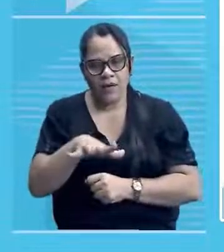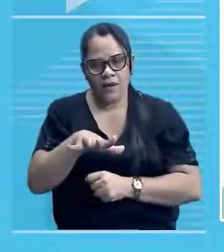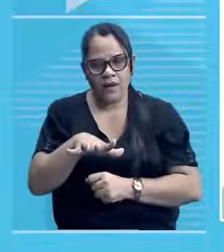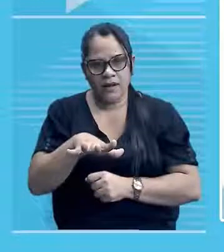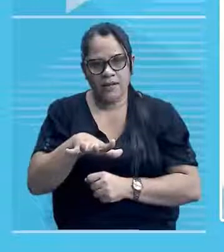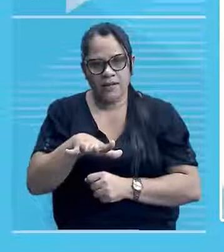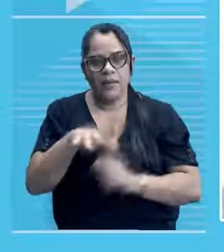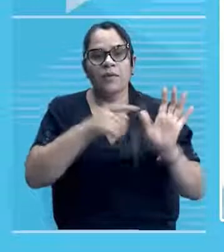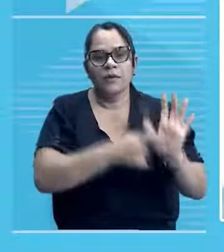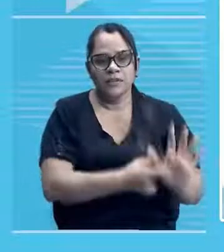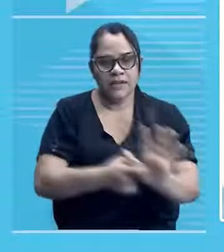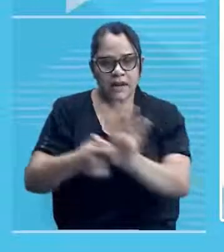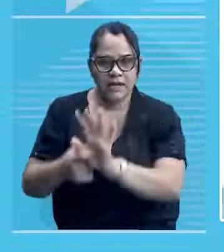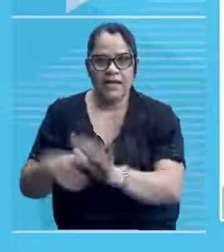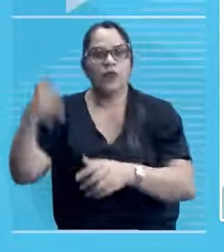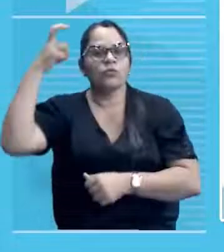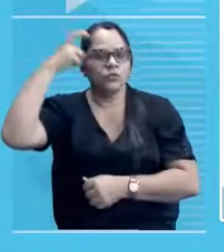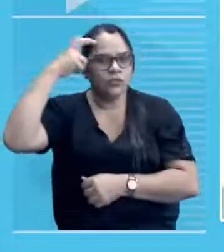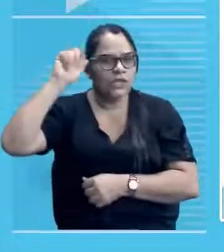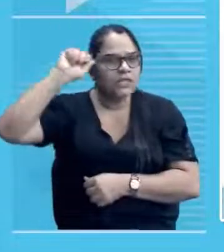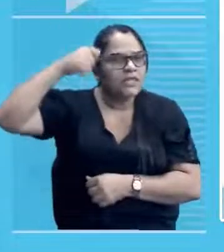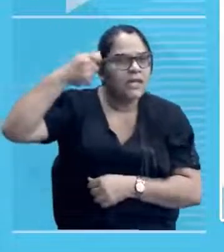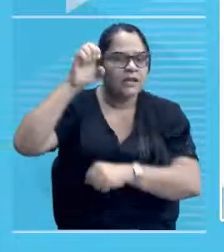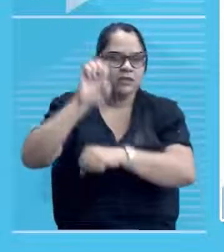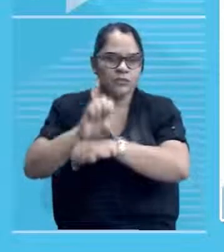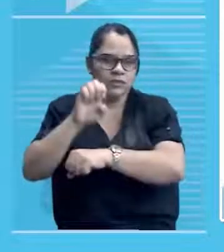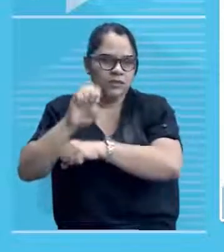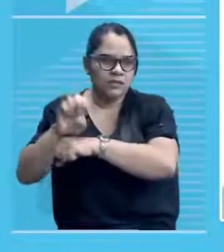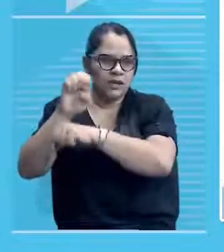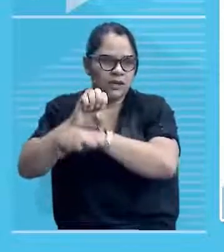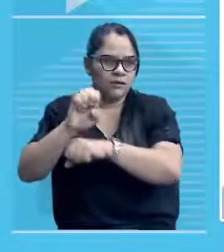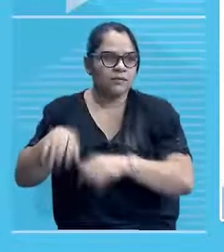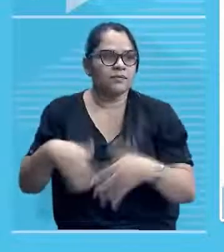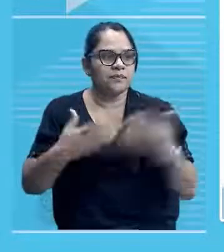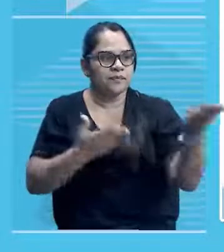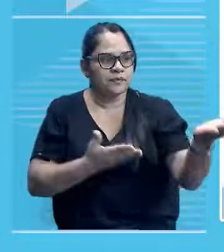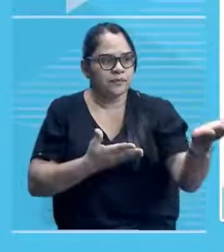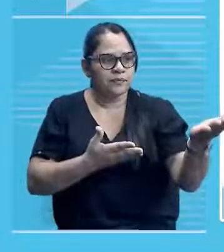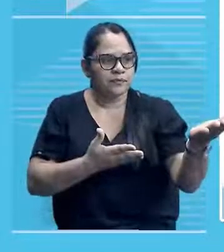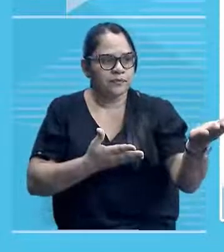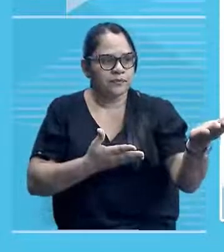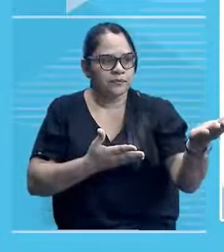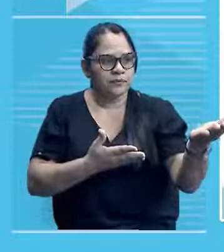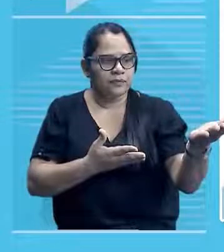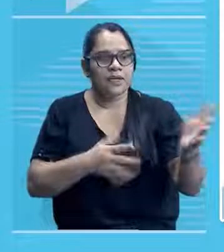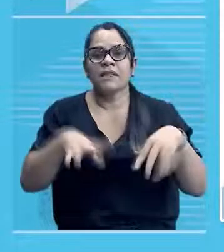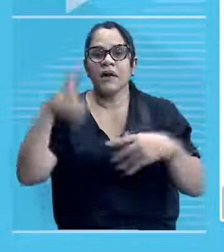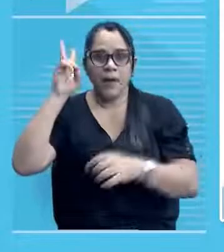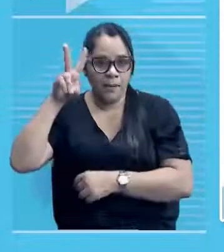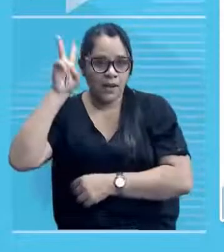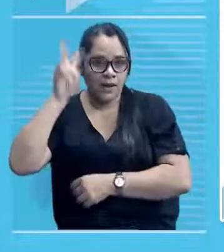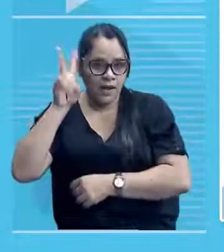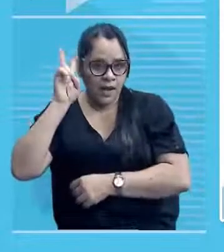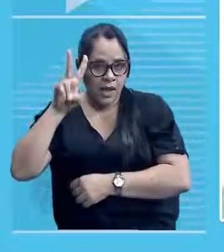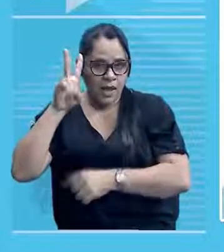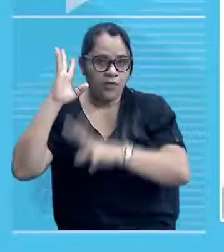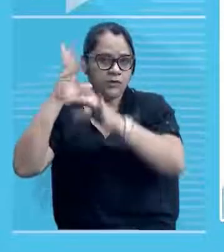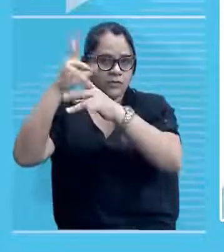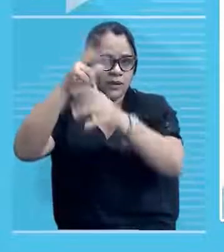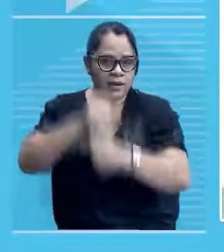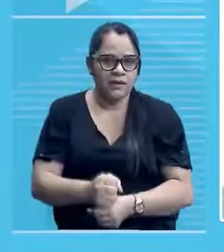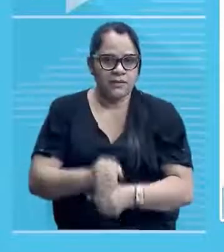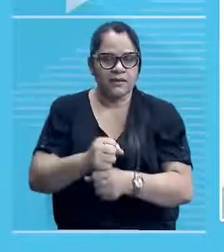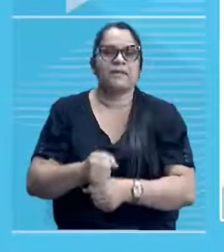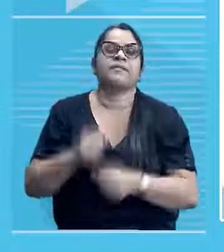cultura negra do nosso estado. E aí essa área aí que nós temos atualmente como memorial Esperança Garcia, tá?